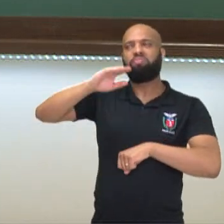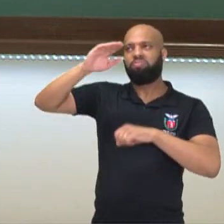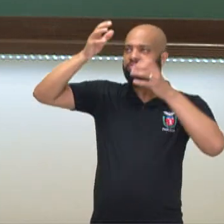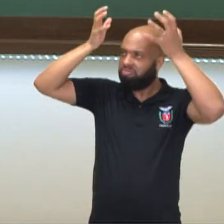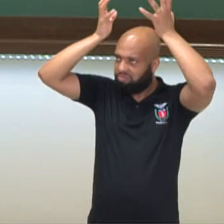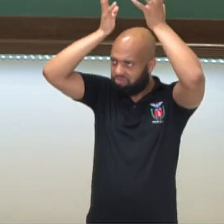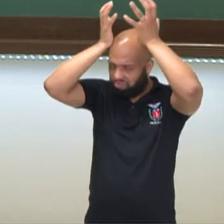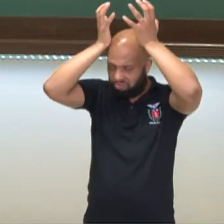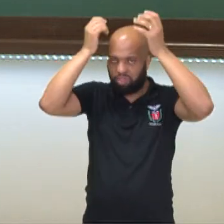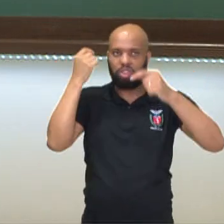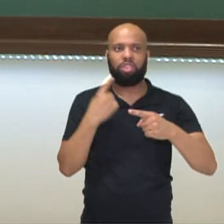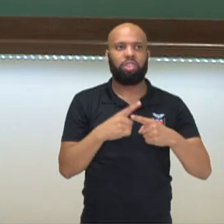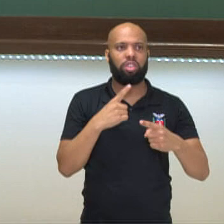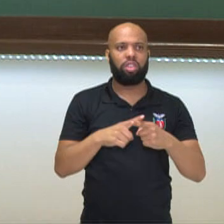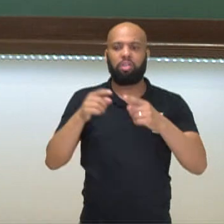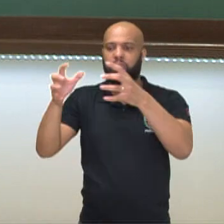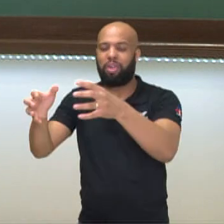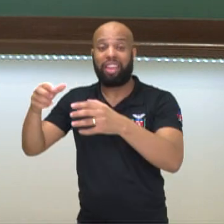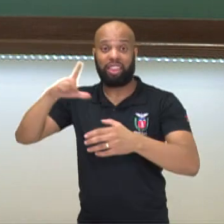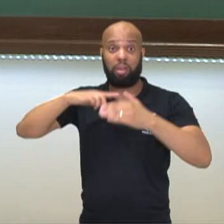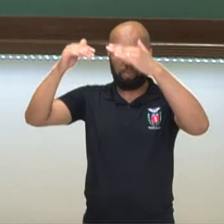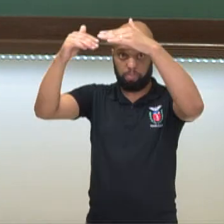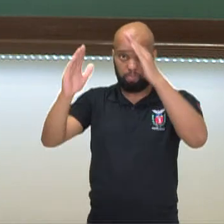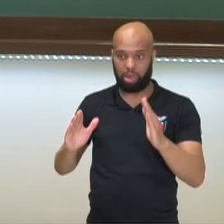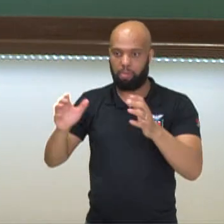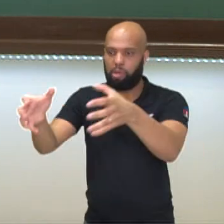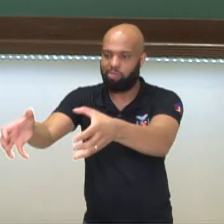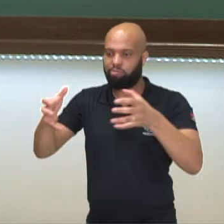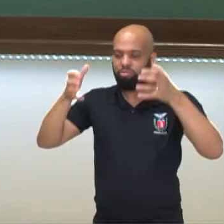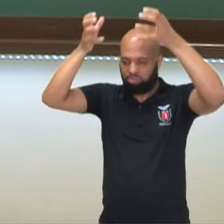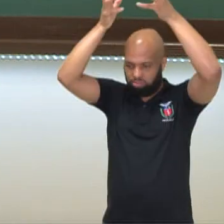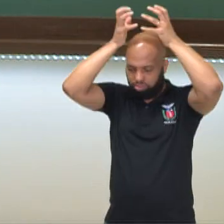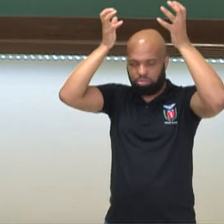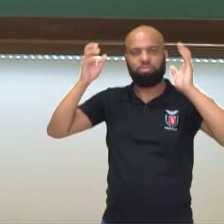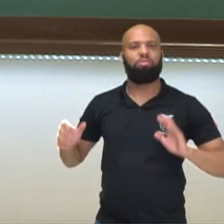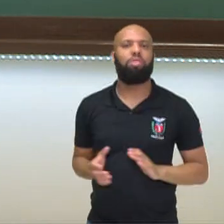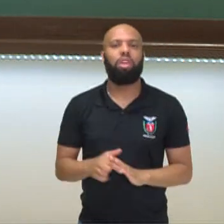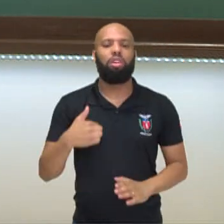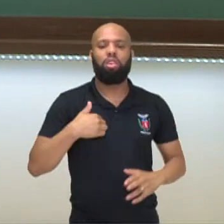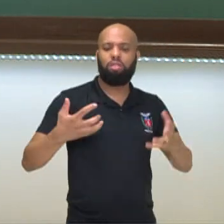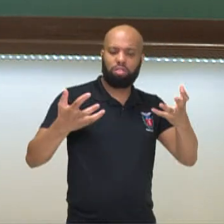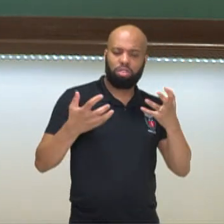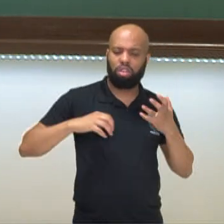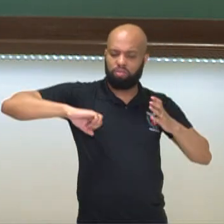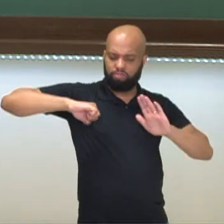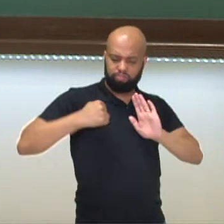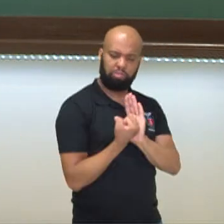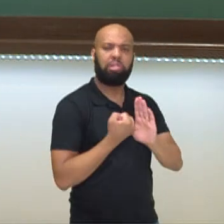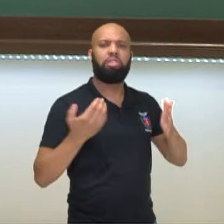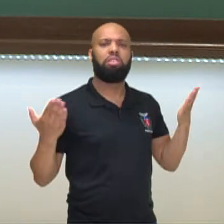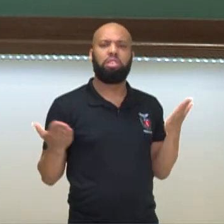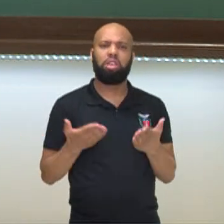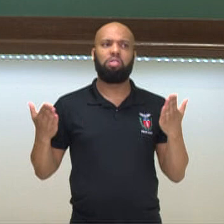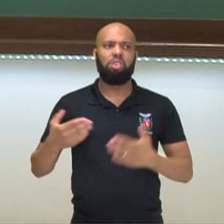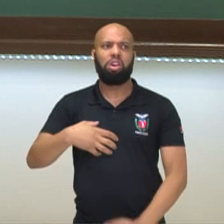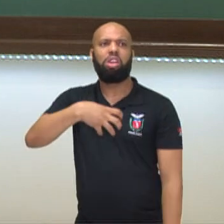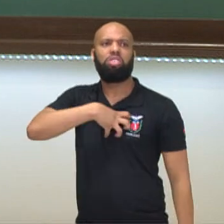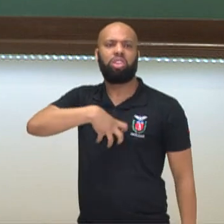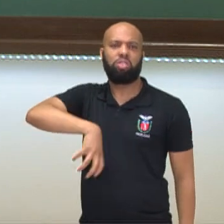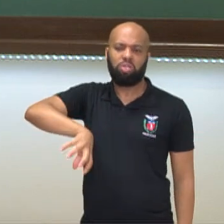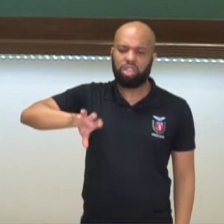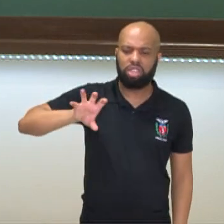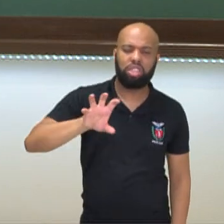porque ele pega a coroa das mãos do Papa e ele diz, olha, eu quero simbolizar com esse ato de